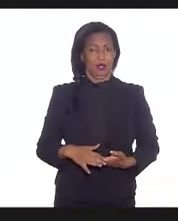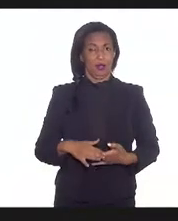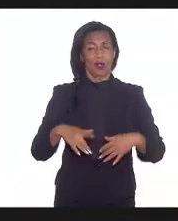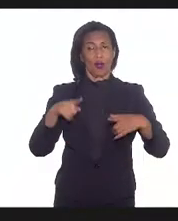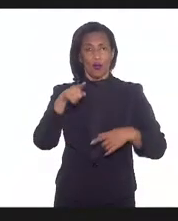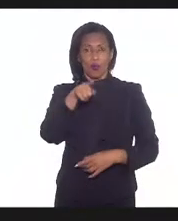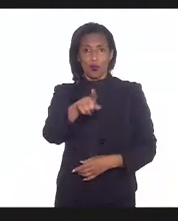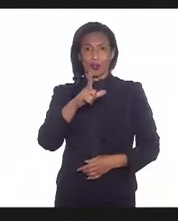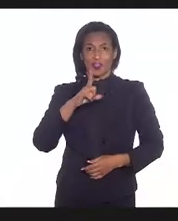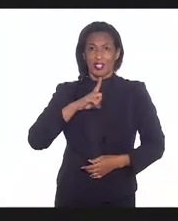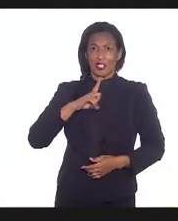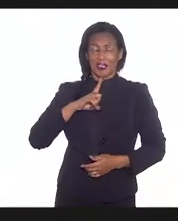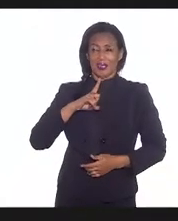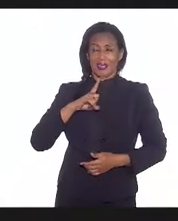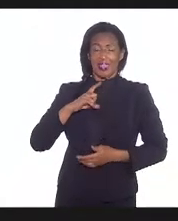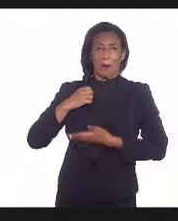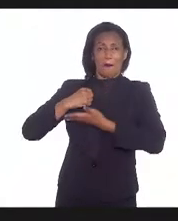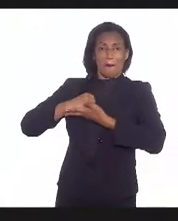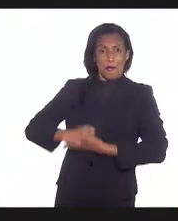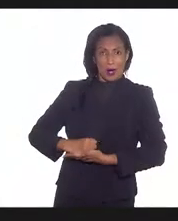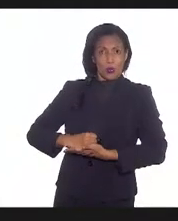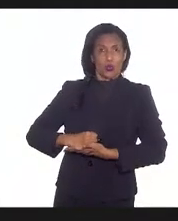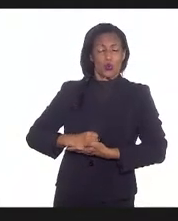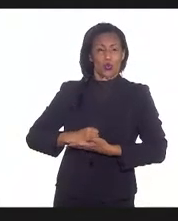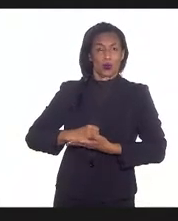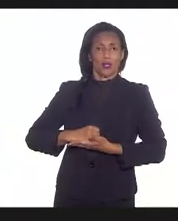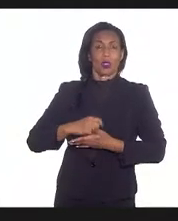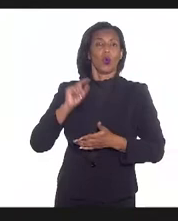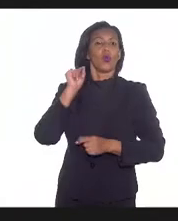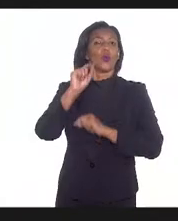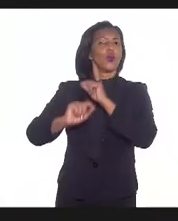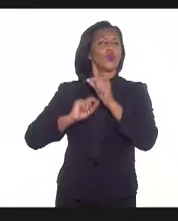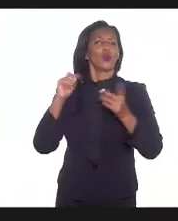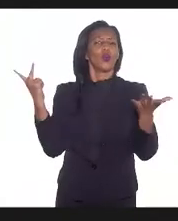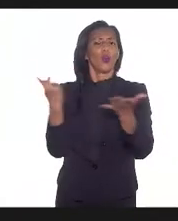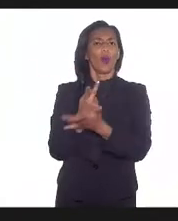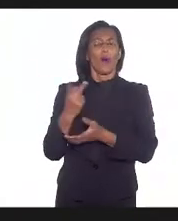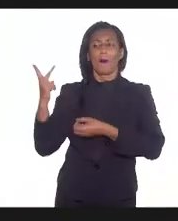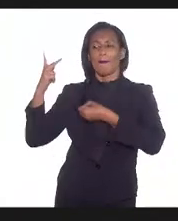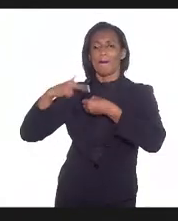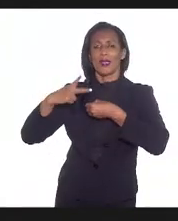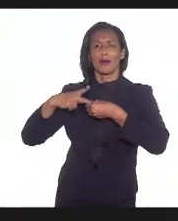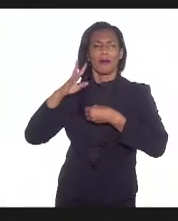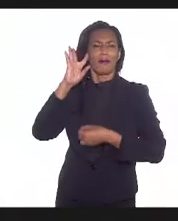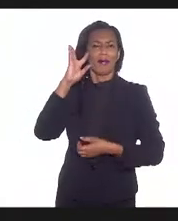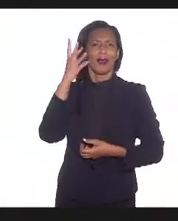você já tem uma sobrecarga muito grande. O que acontece quando a Petrobras resolve,